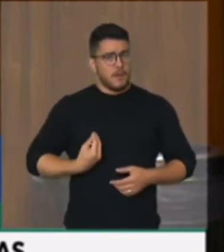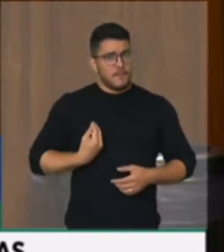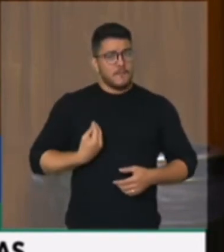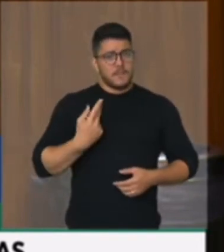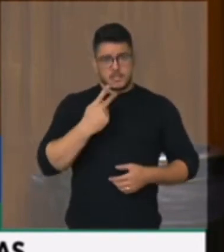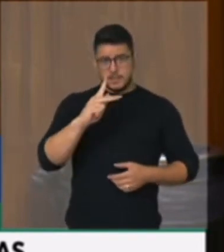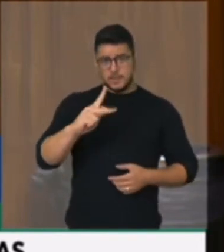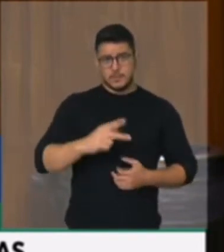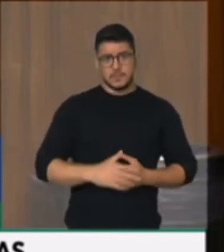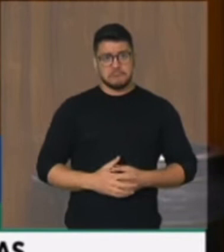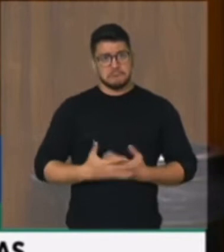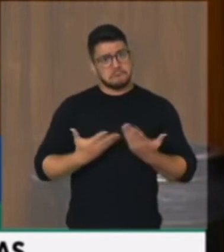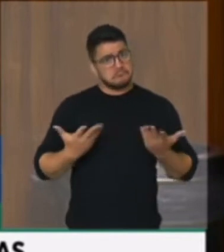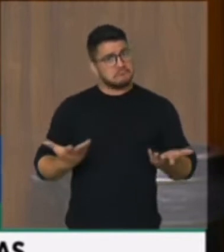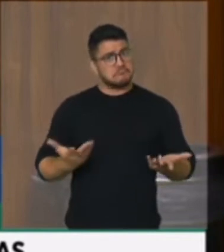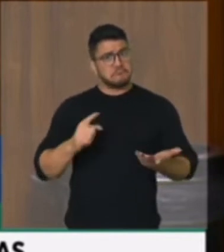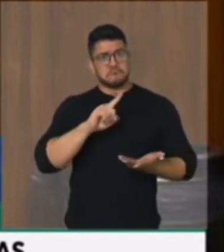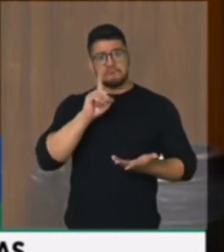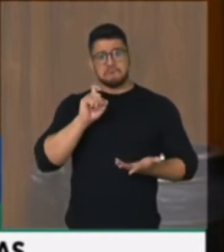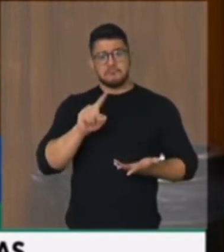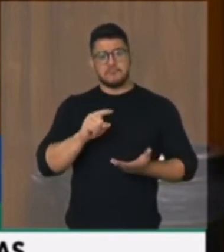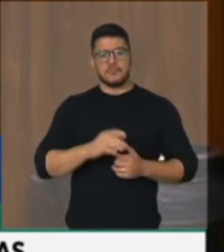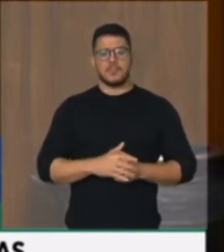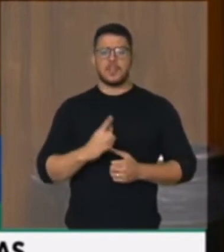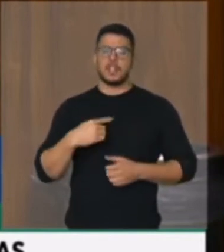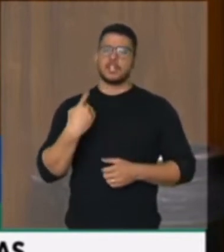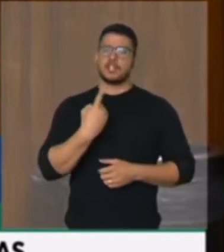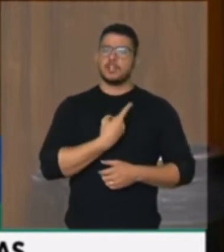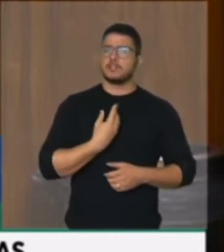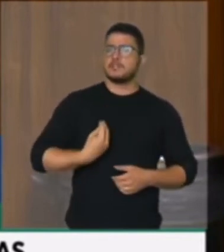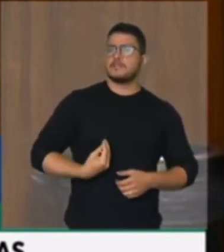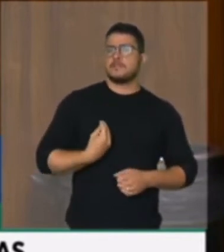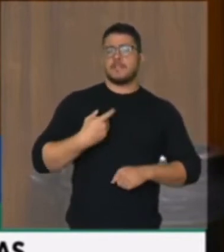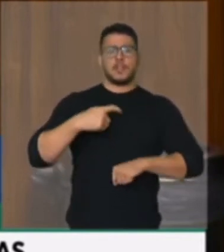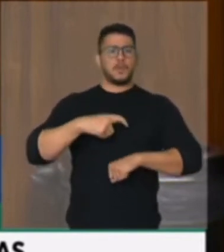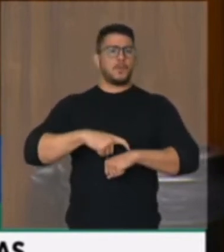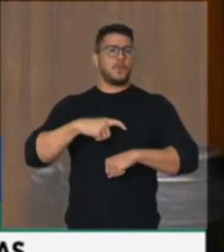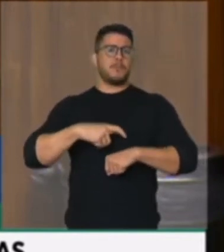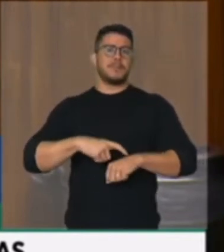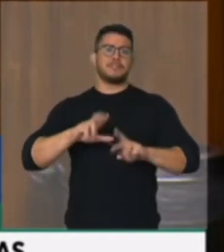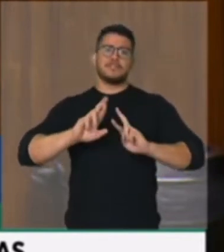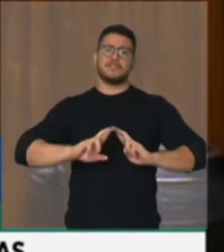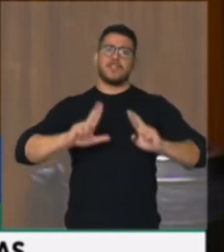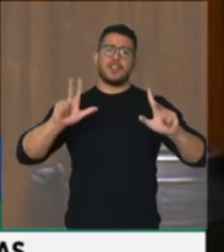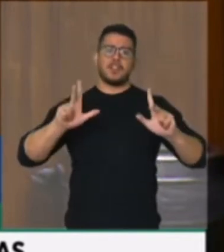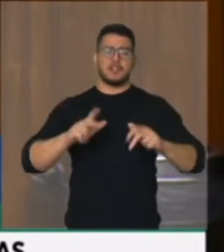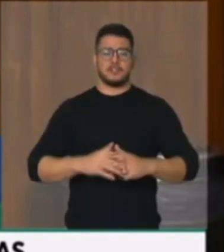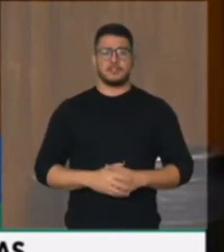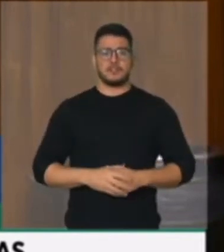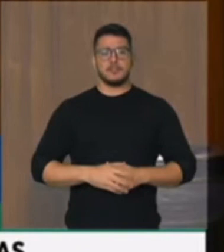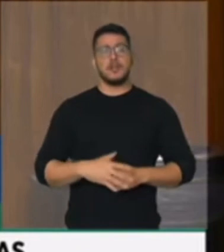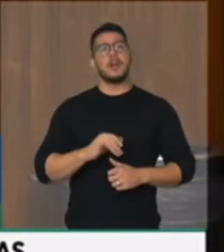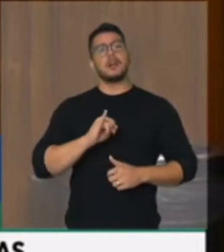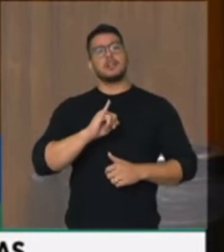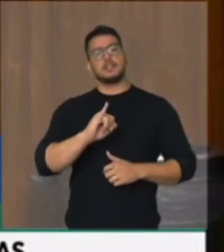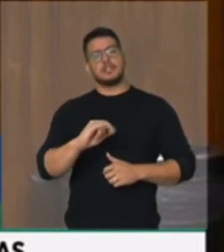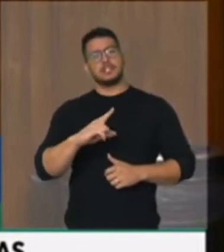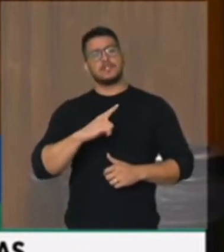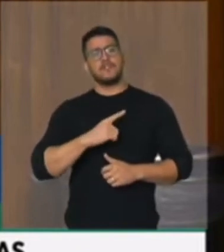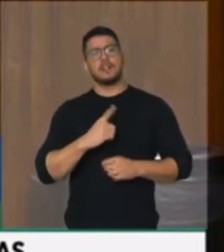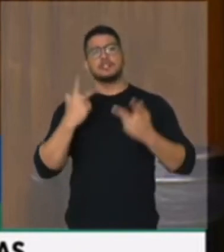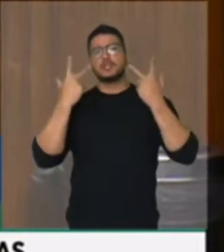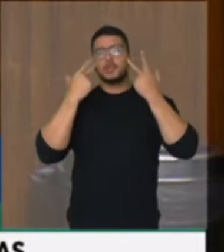extraordinário. Colegas deputados e deputadas, numa normalidade, esse plenário estaria